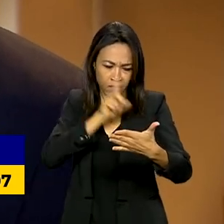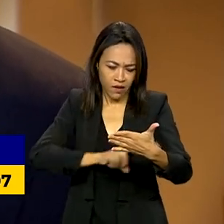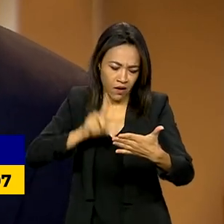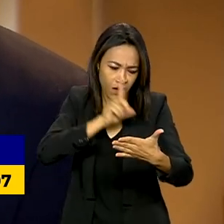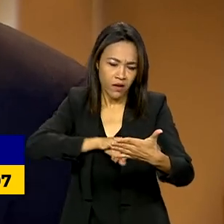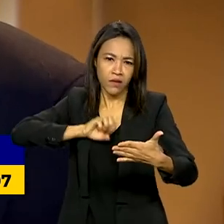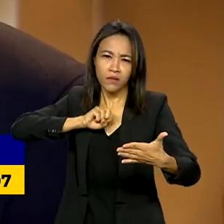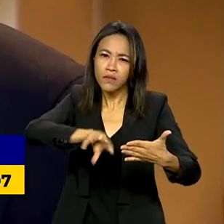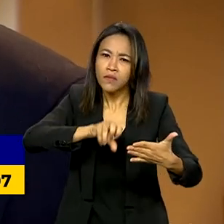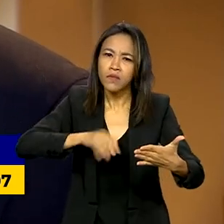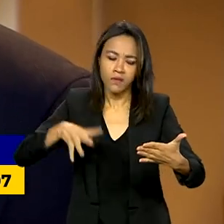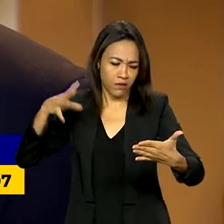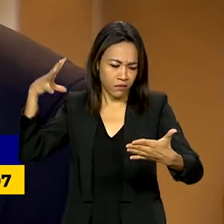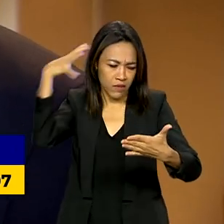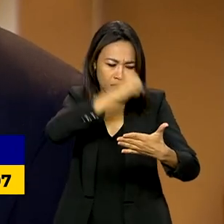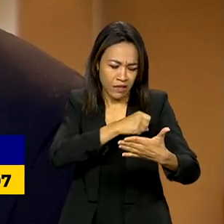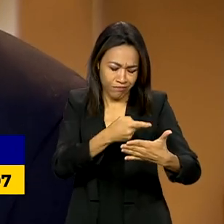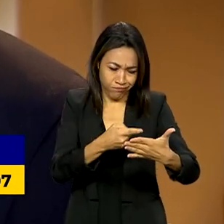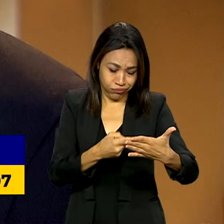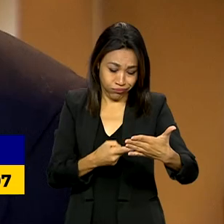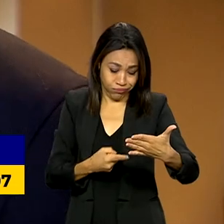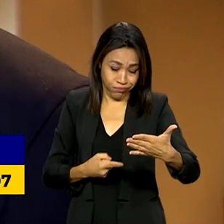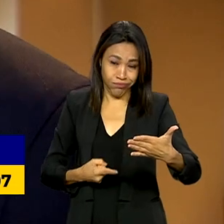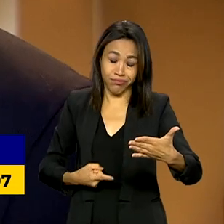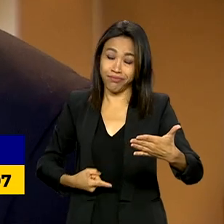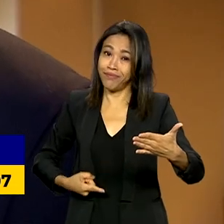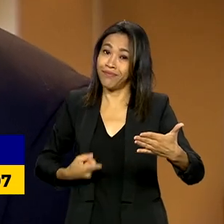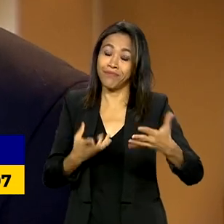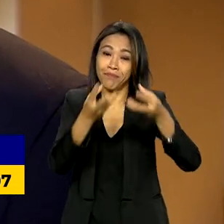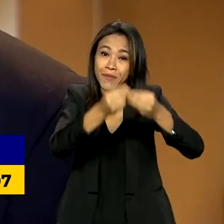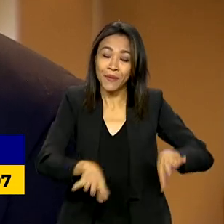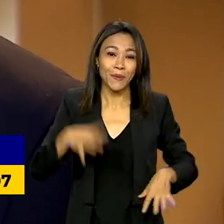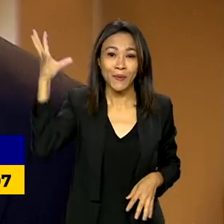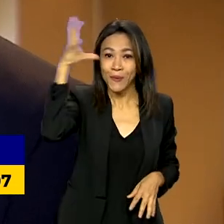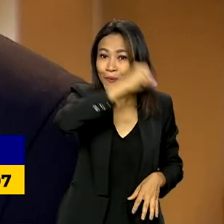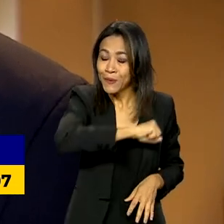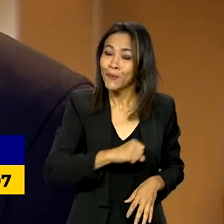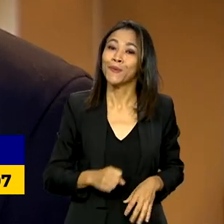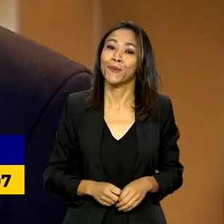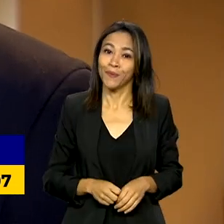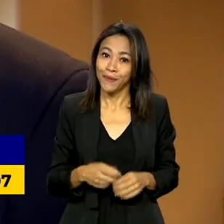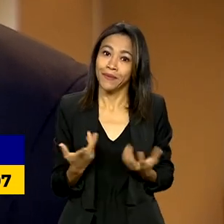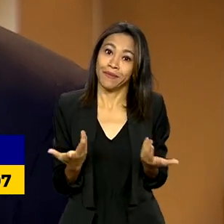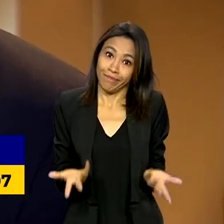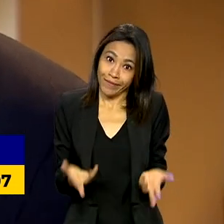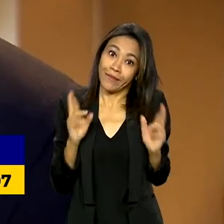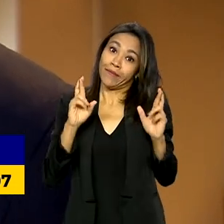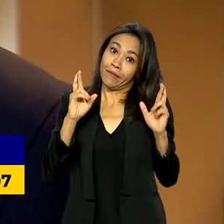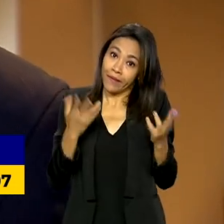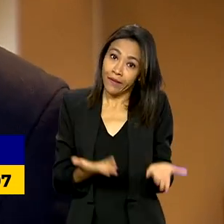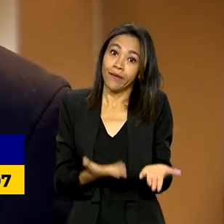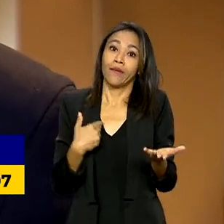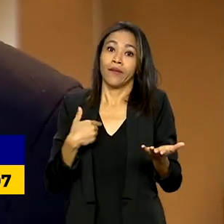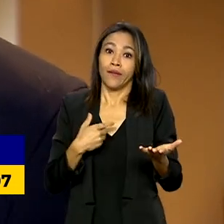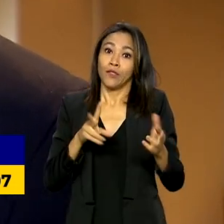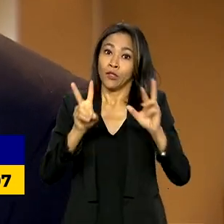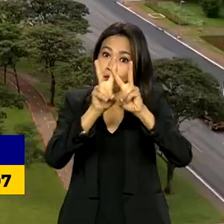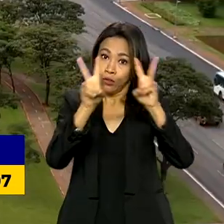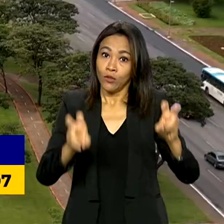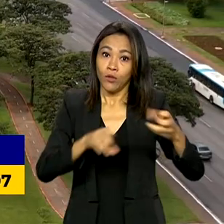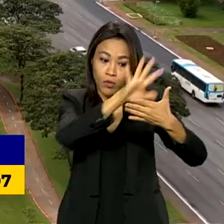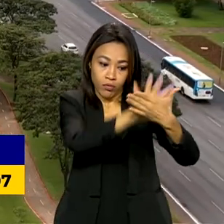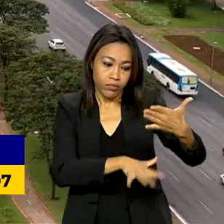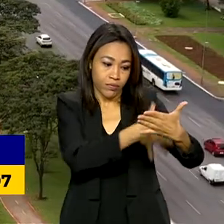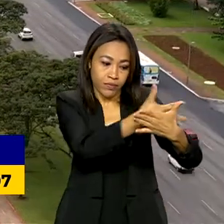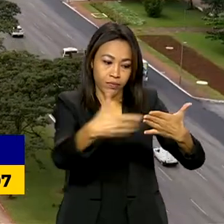apresentam, enfim, déficit de aprendizagem em face daquilo que é esperado com referência na Base Nacional Comum Curricular.